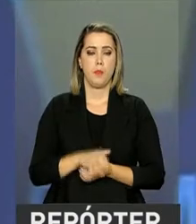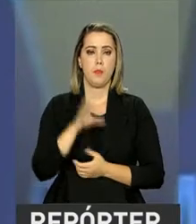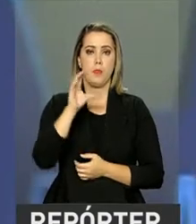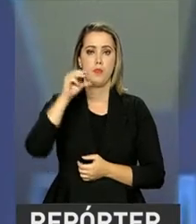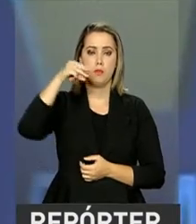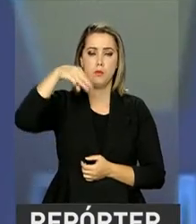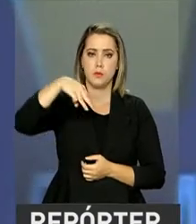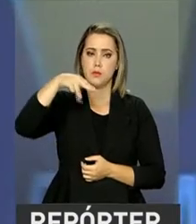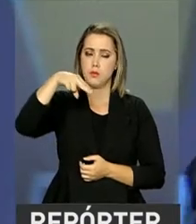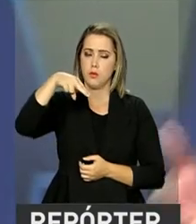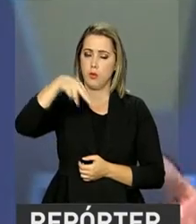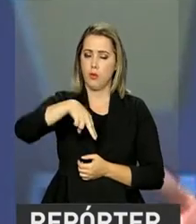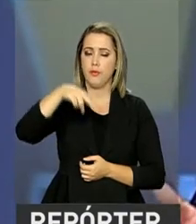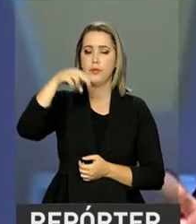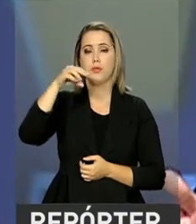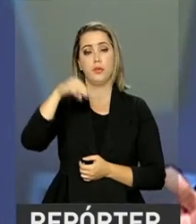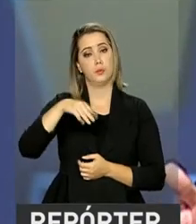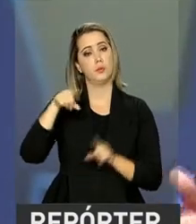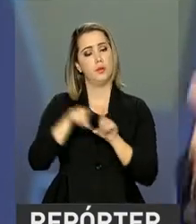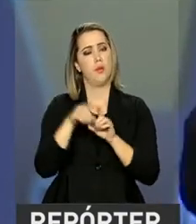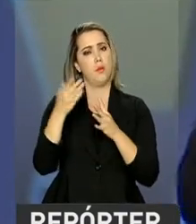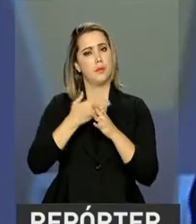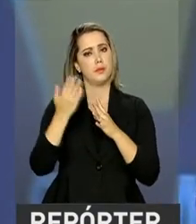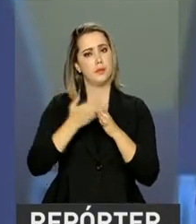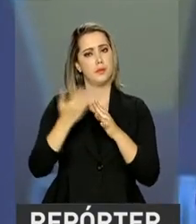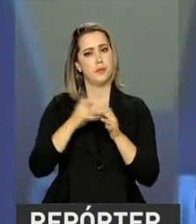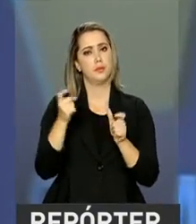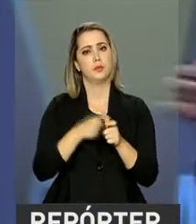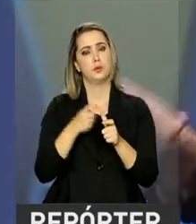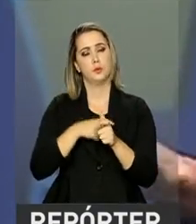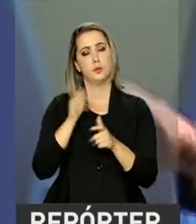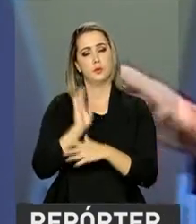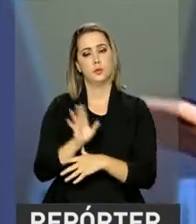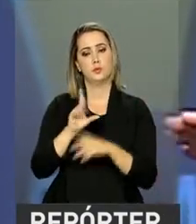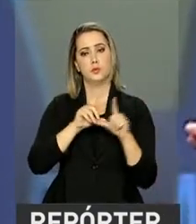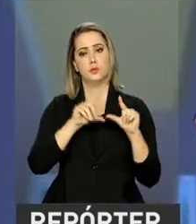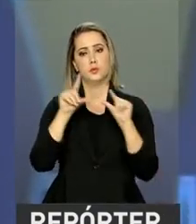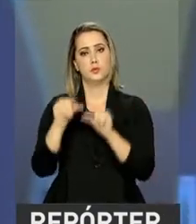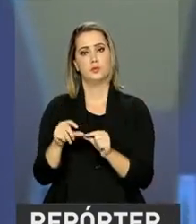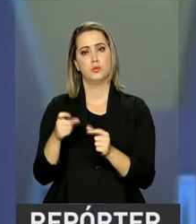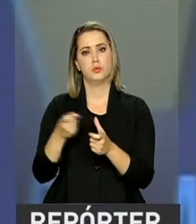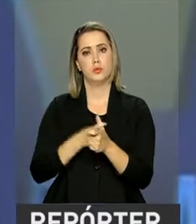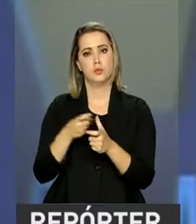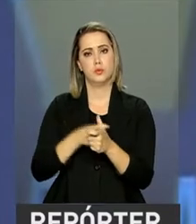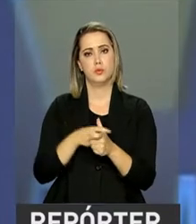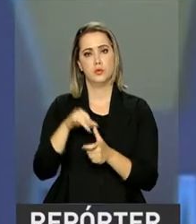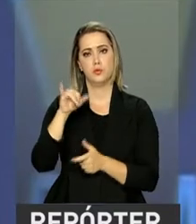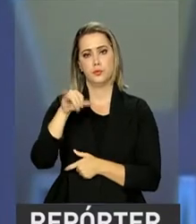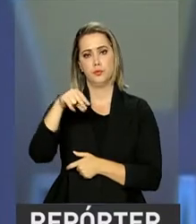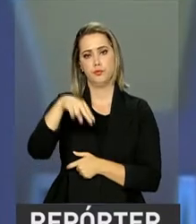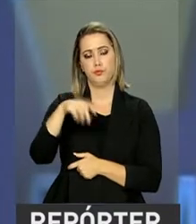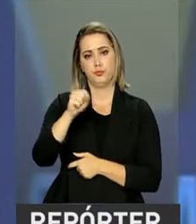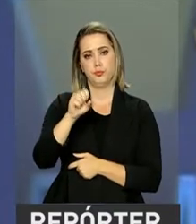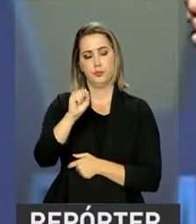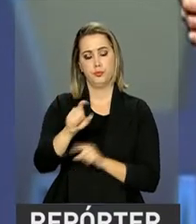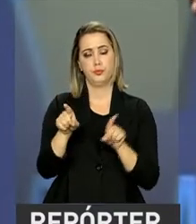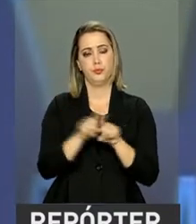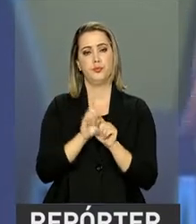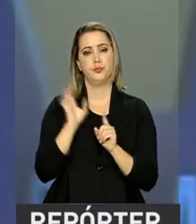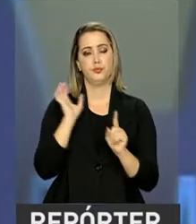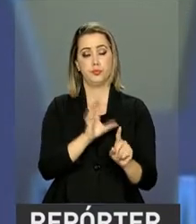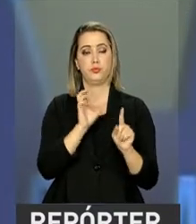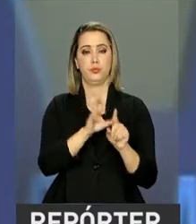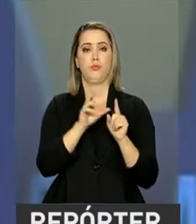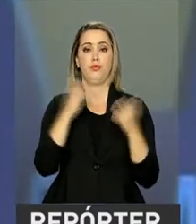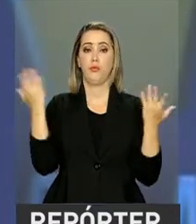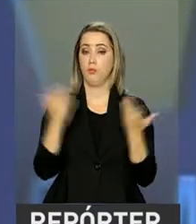dos Municípios, o parcelamento das dívidas vai contribuir com a redução do déficit da Previdência Social e terá impacto